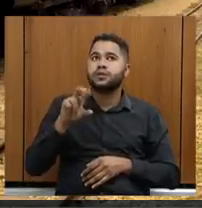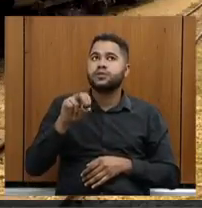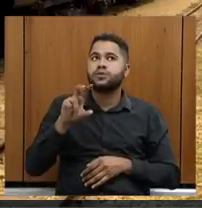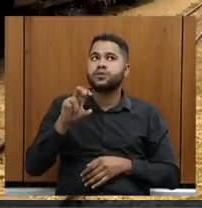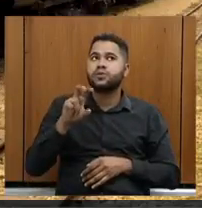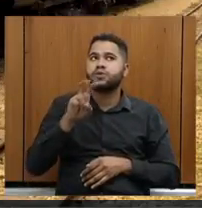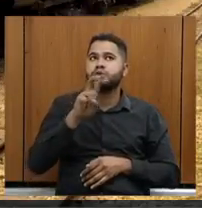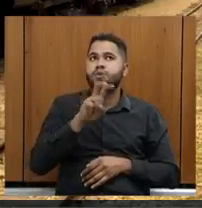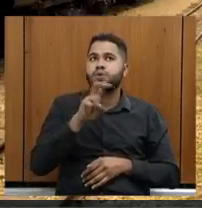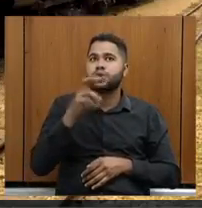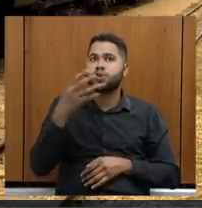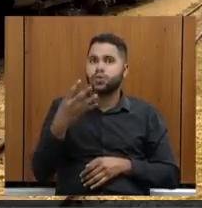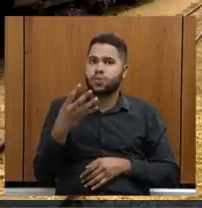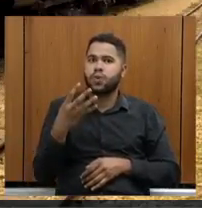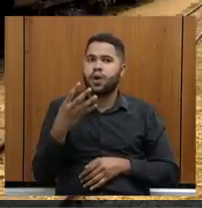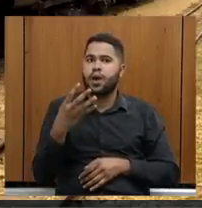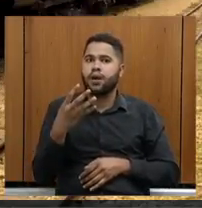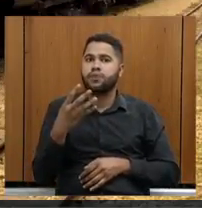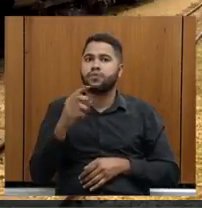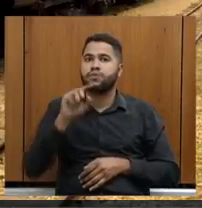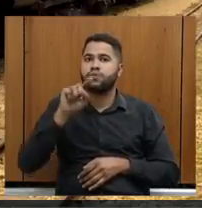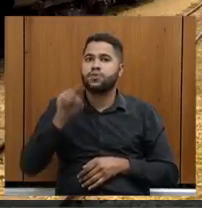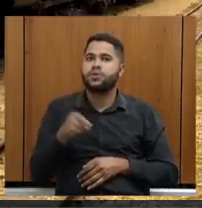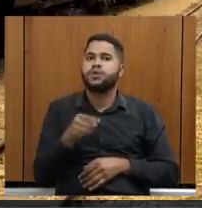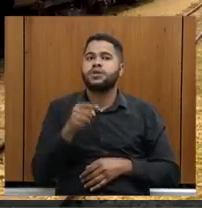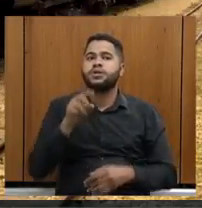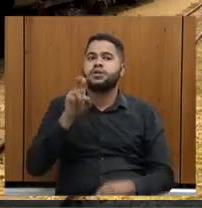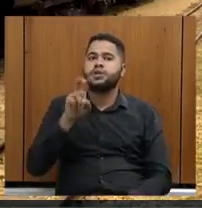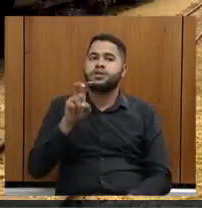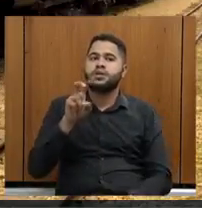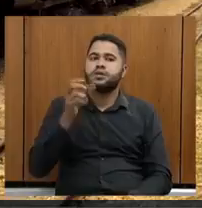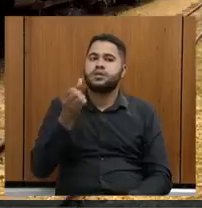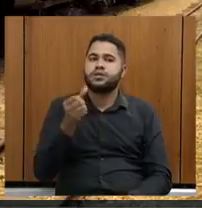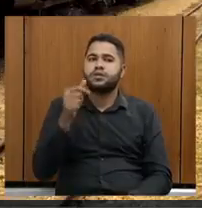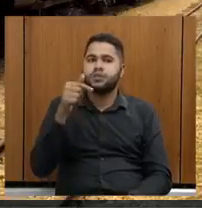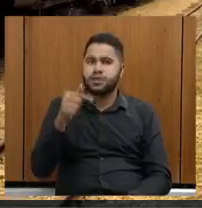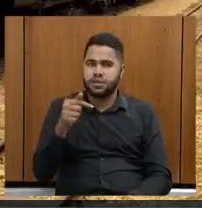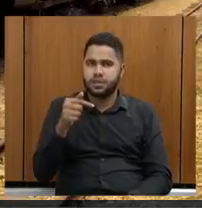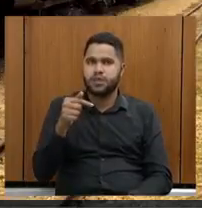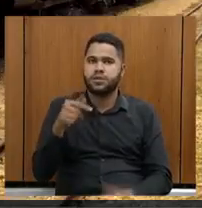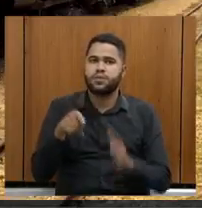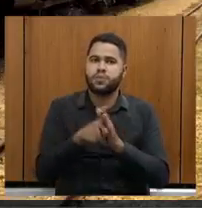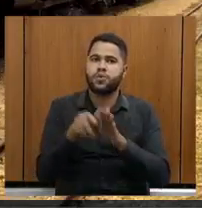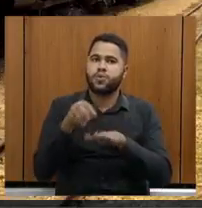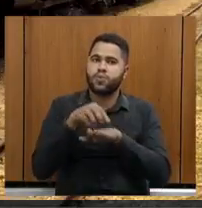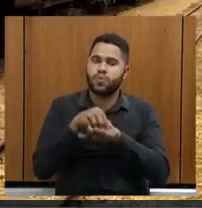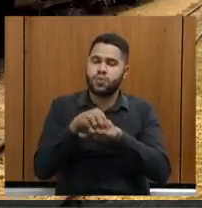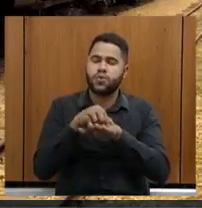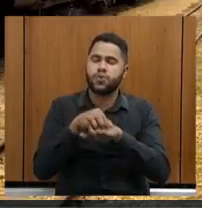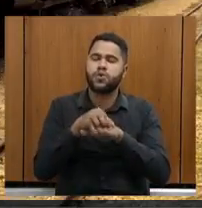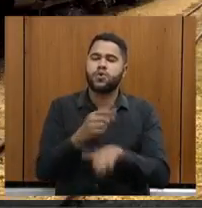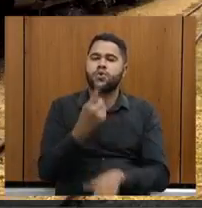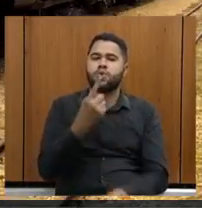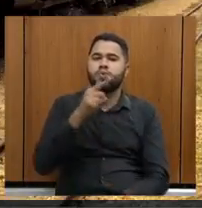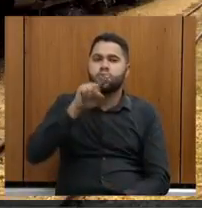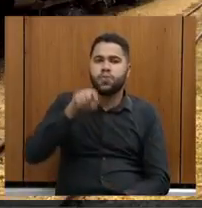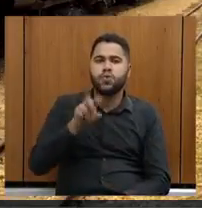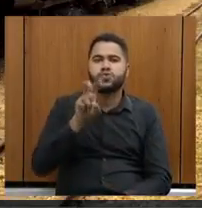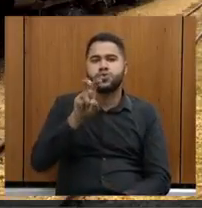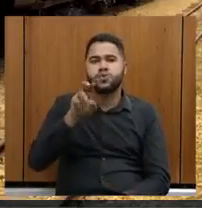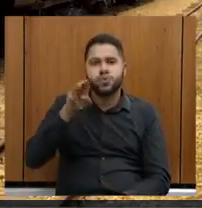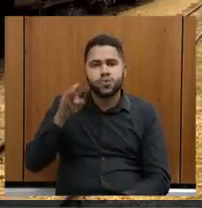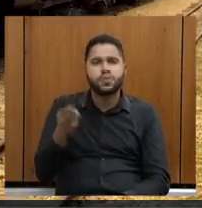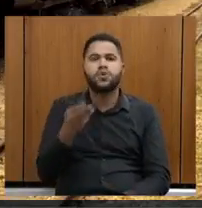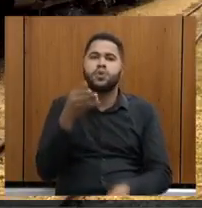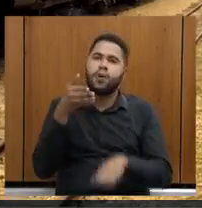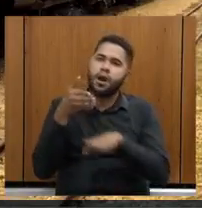,567 itens na plataforma integrada de turismo, 1,5 milhão de